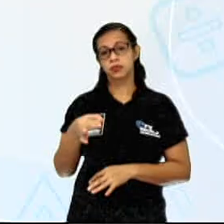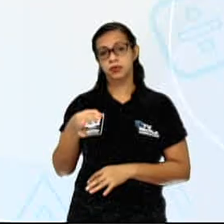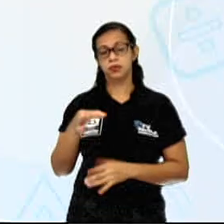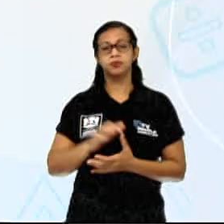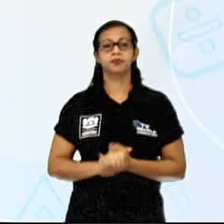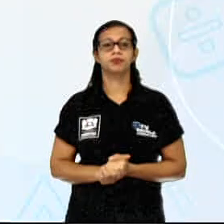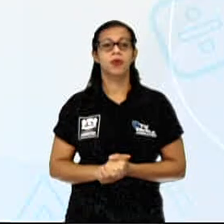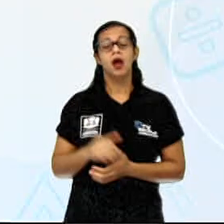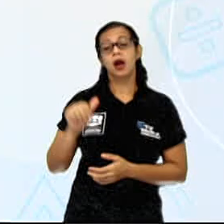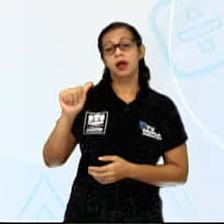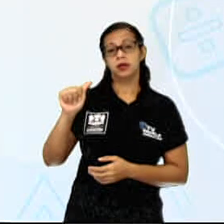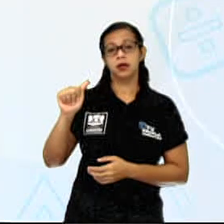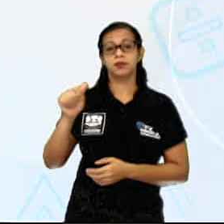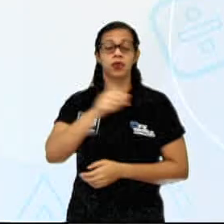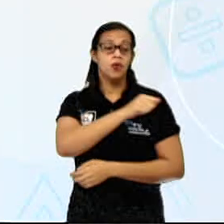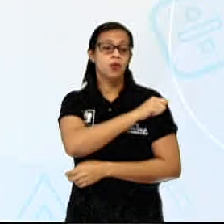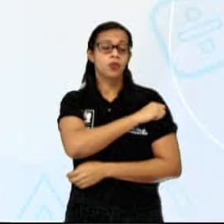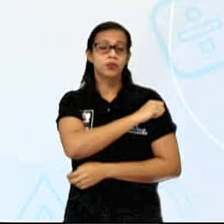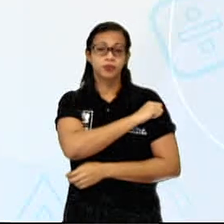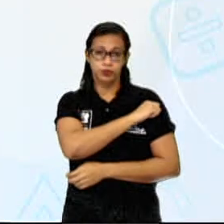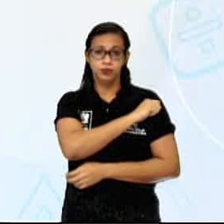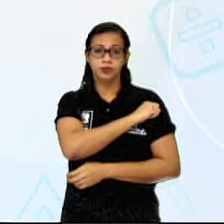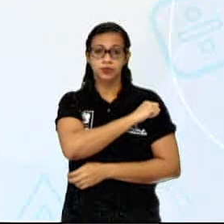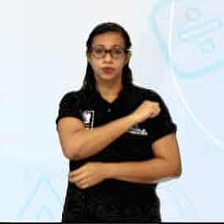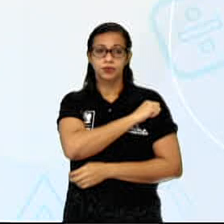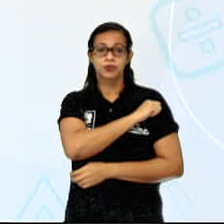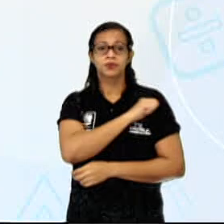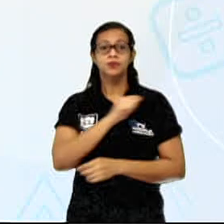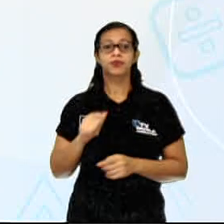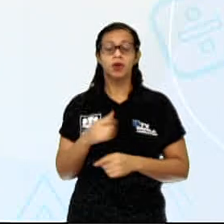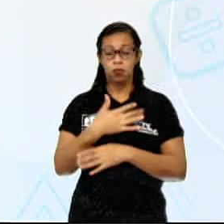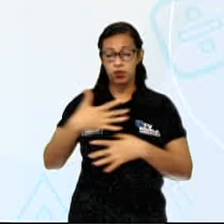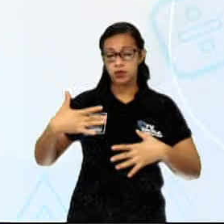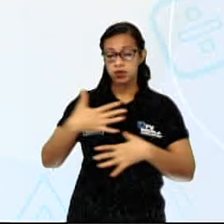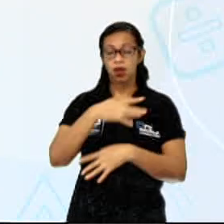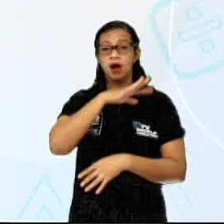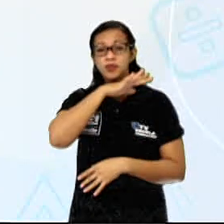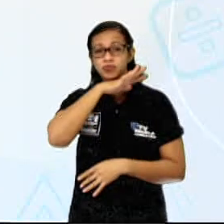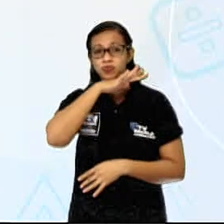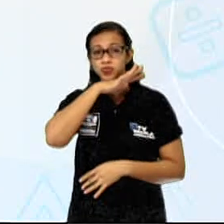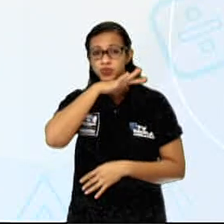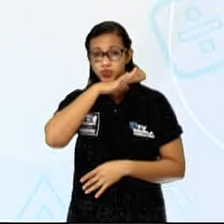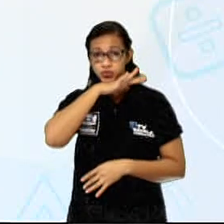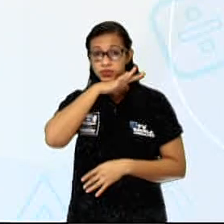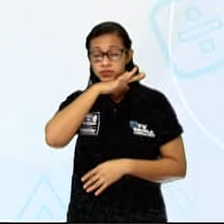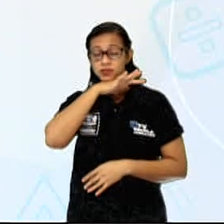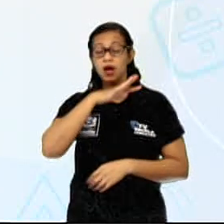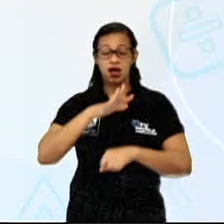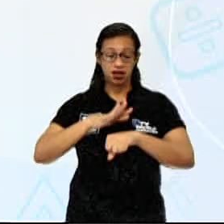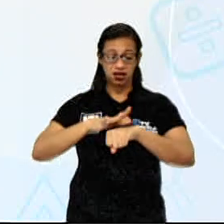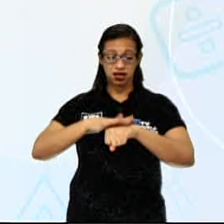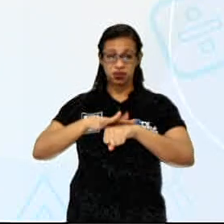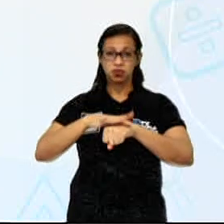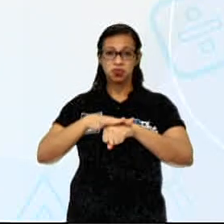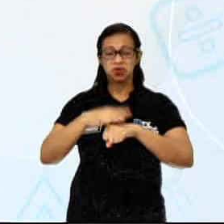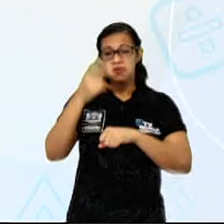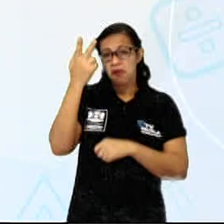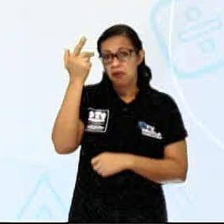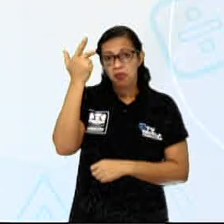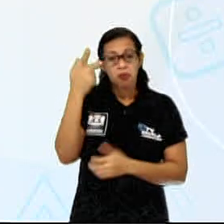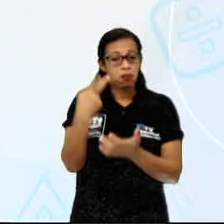O Rio de Janeiro era uma cidade com péssimas condições sanitárias e os surtos de doenças infecciosas eram comuns.